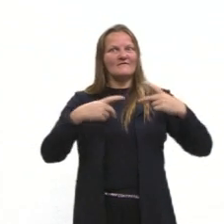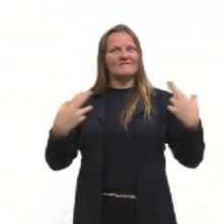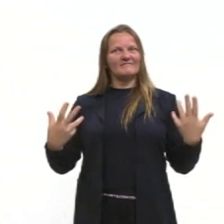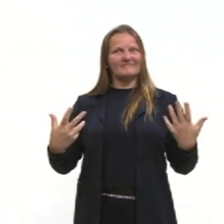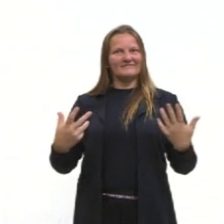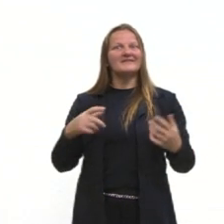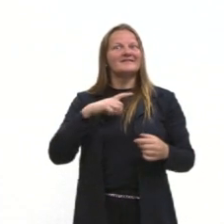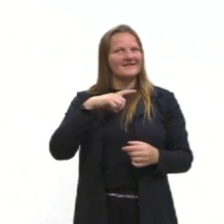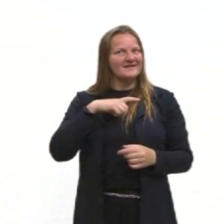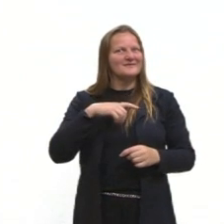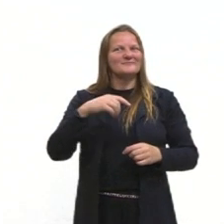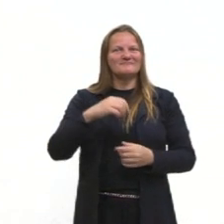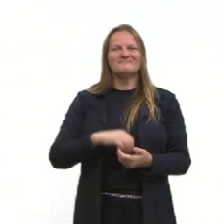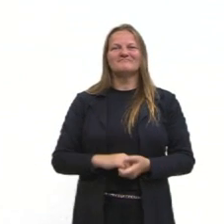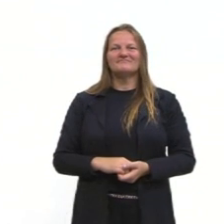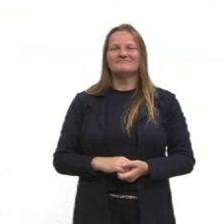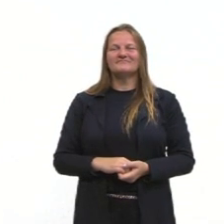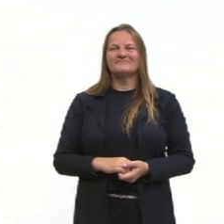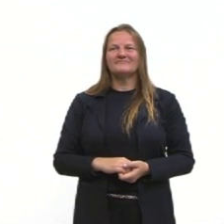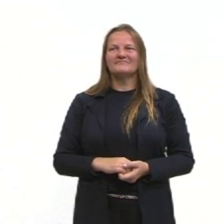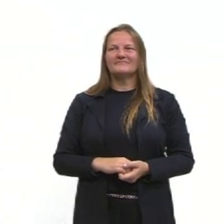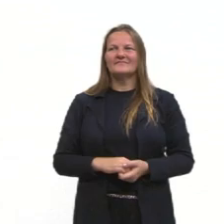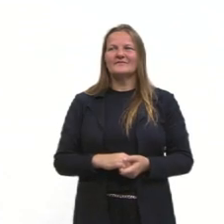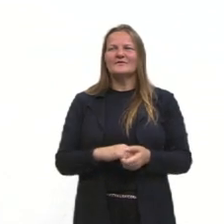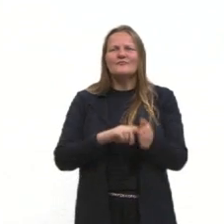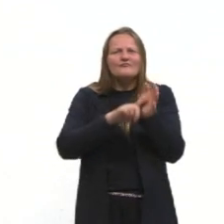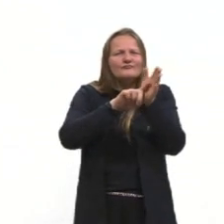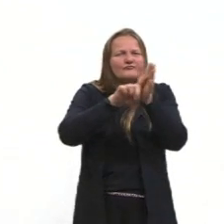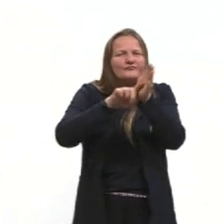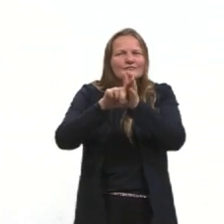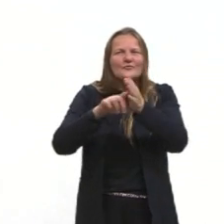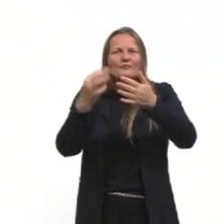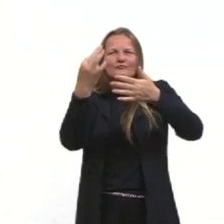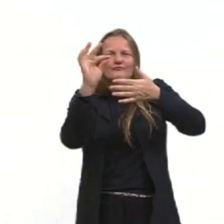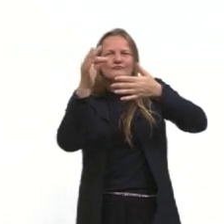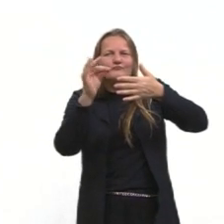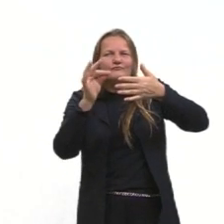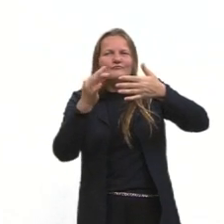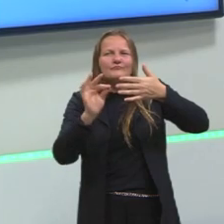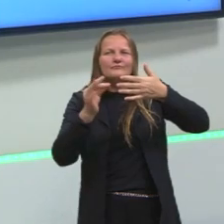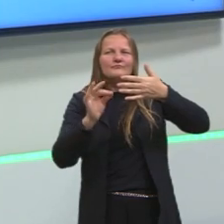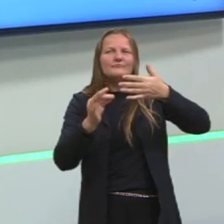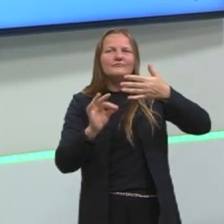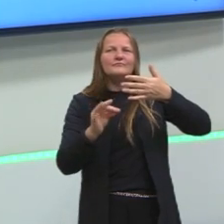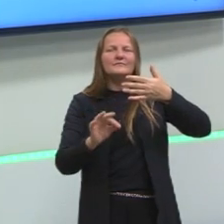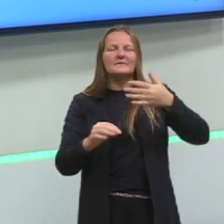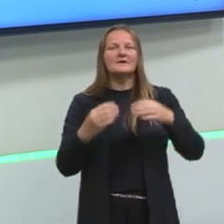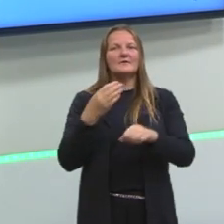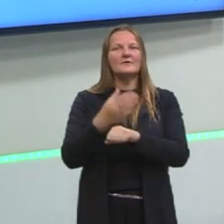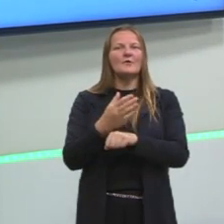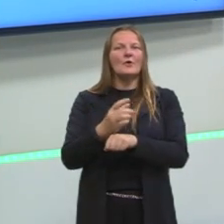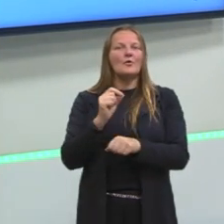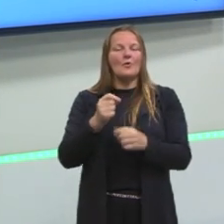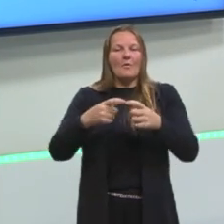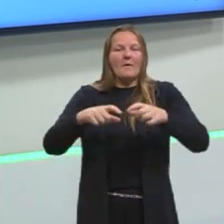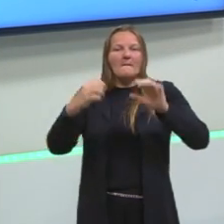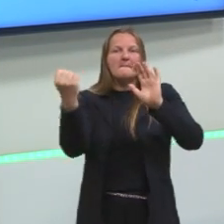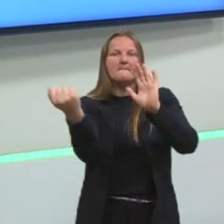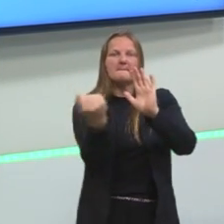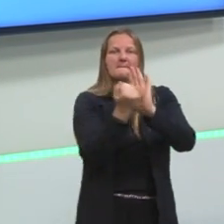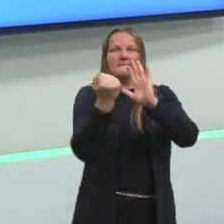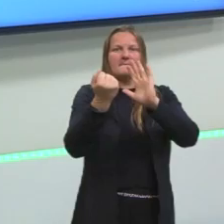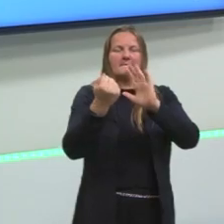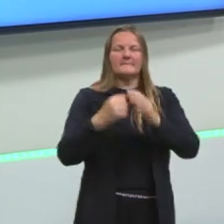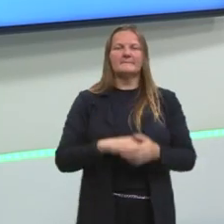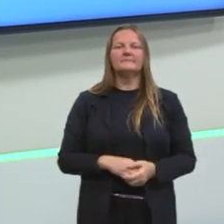também. E nós fizemos essa análise com o check-in, com o marcar presença em um lugar. Também